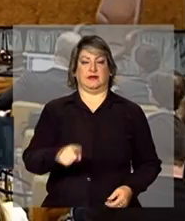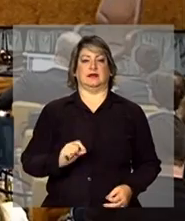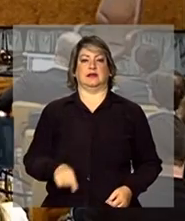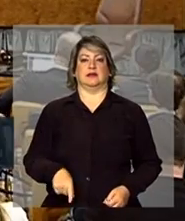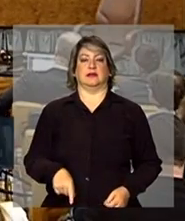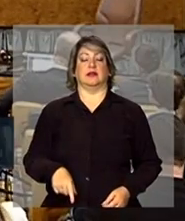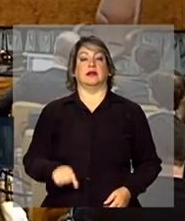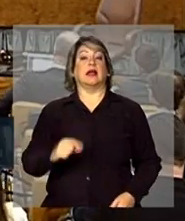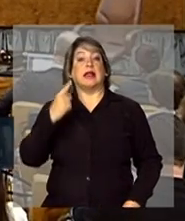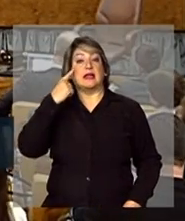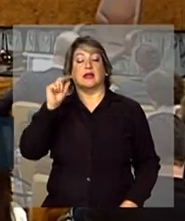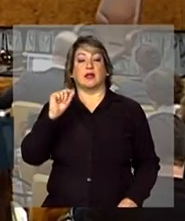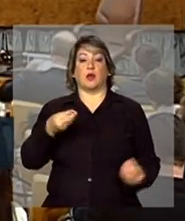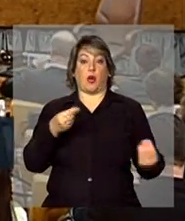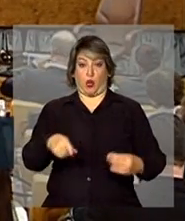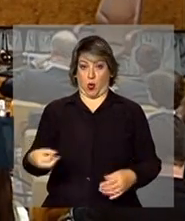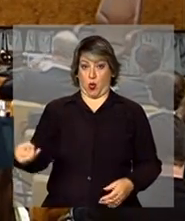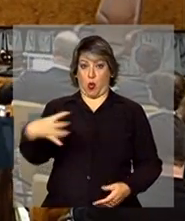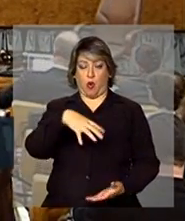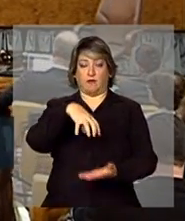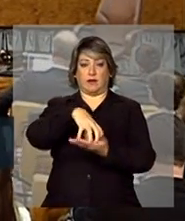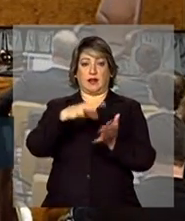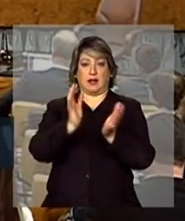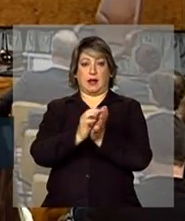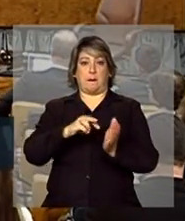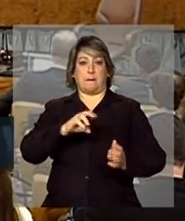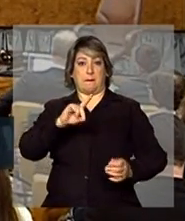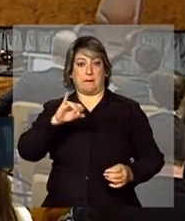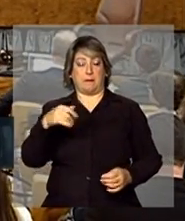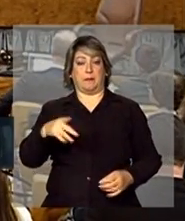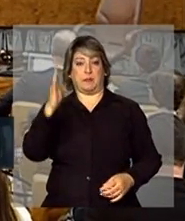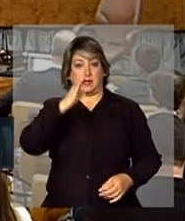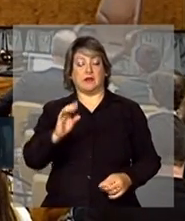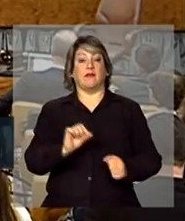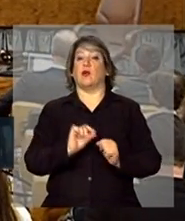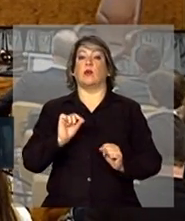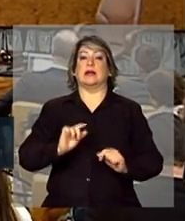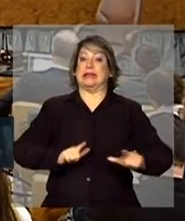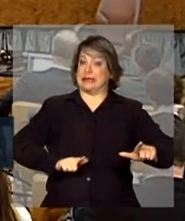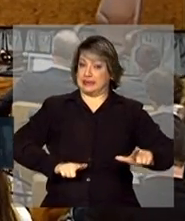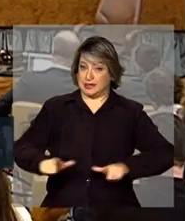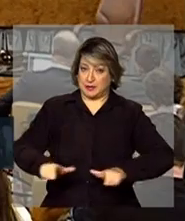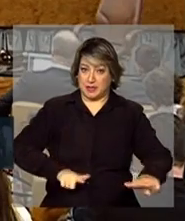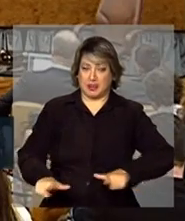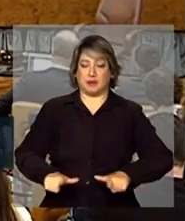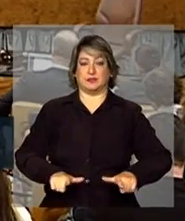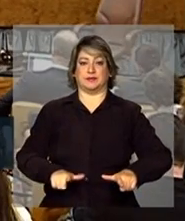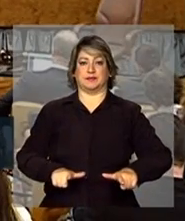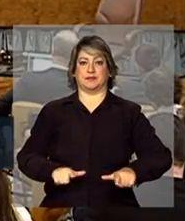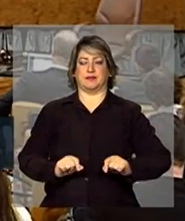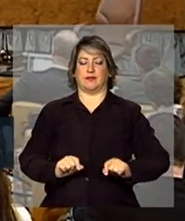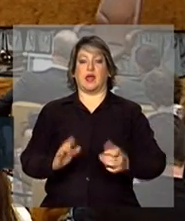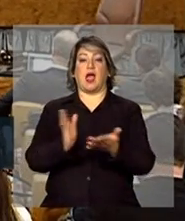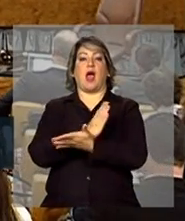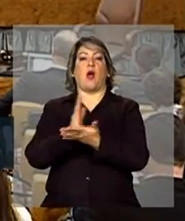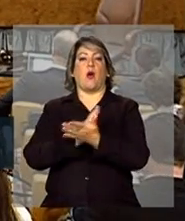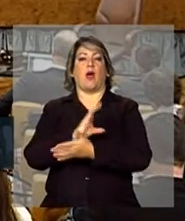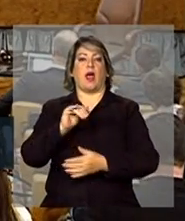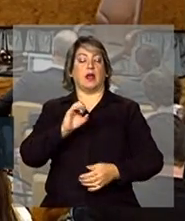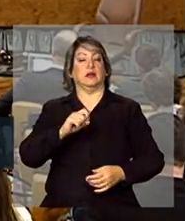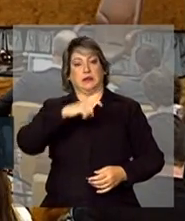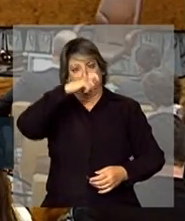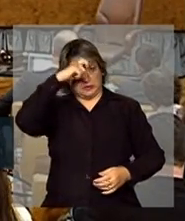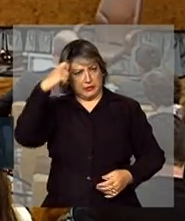de que a nova classe média brasileira foi feita com trabalho. Em alguns casos, trabalho